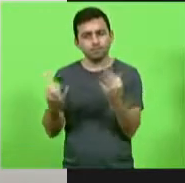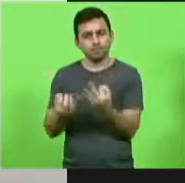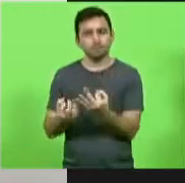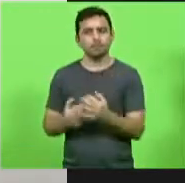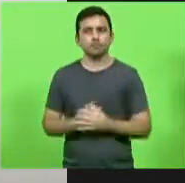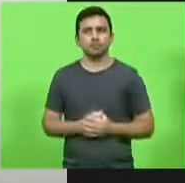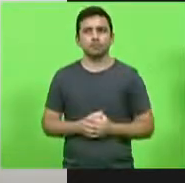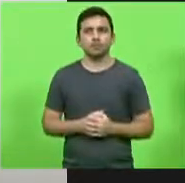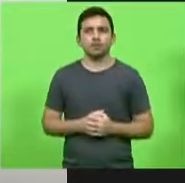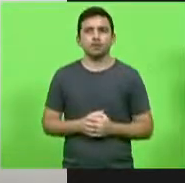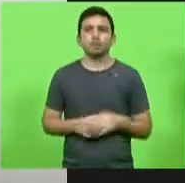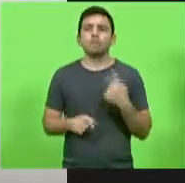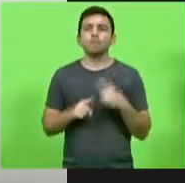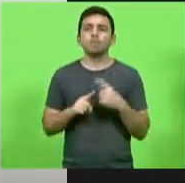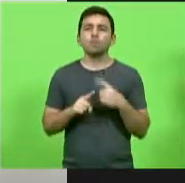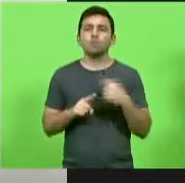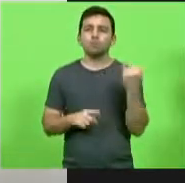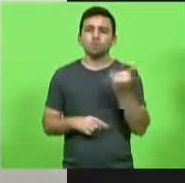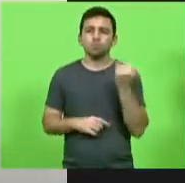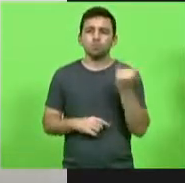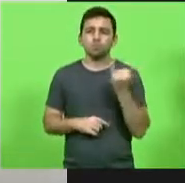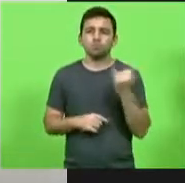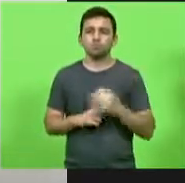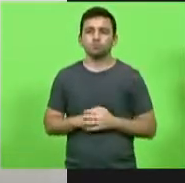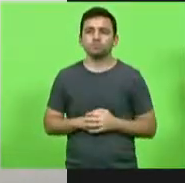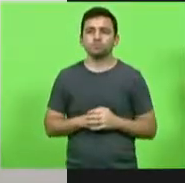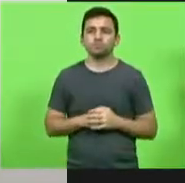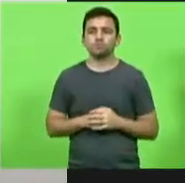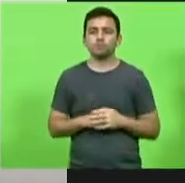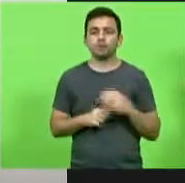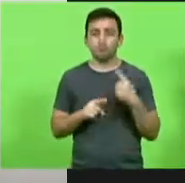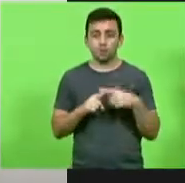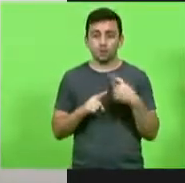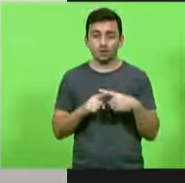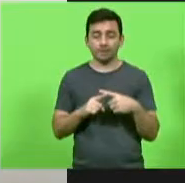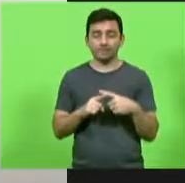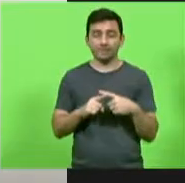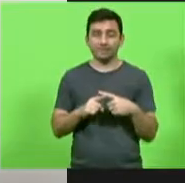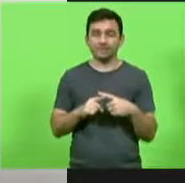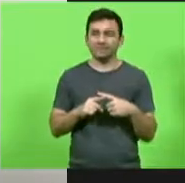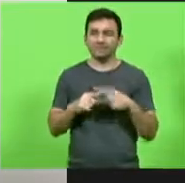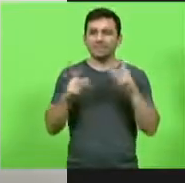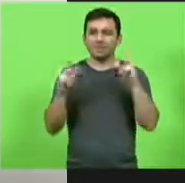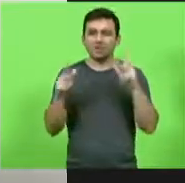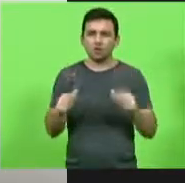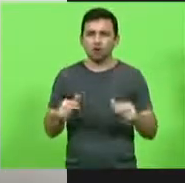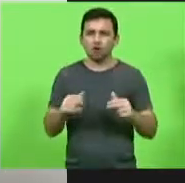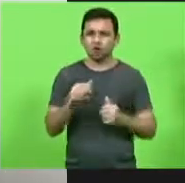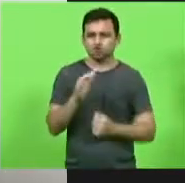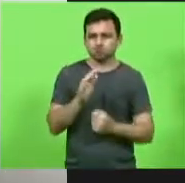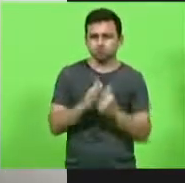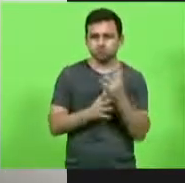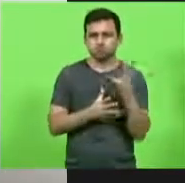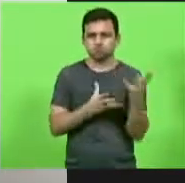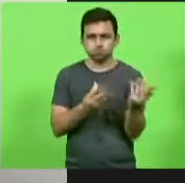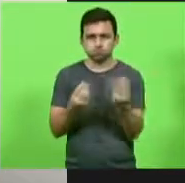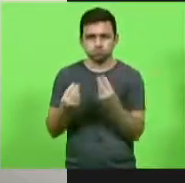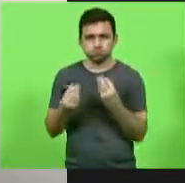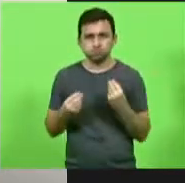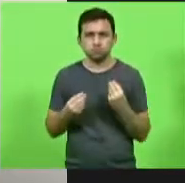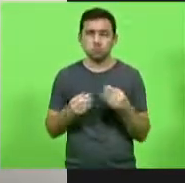e por que que isso é necessário porque assim como vários setores da nossa